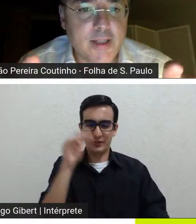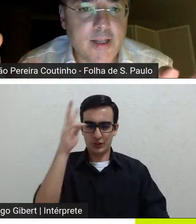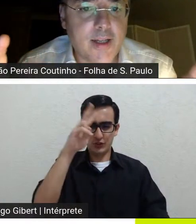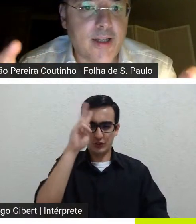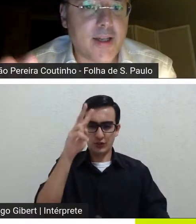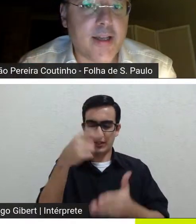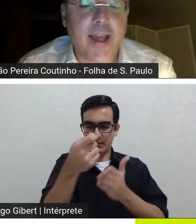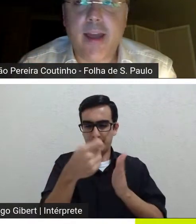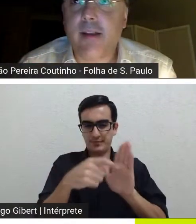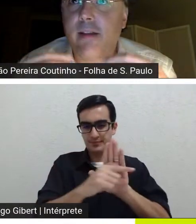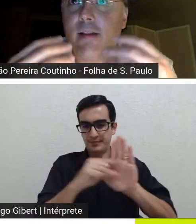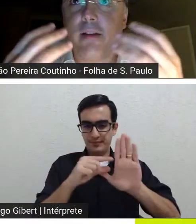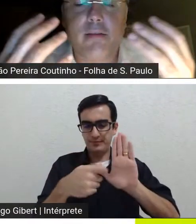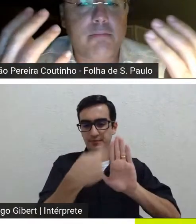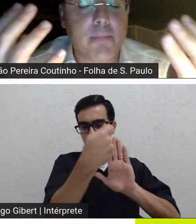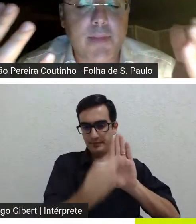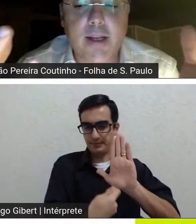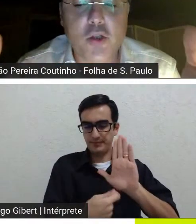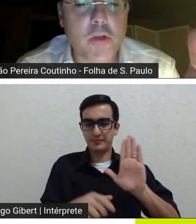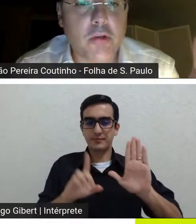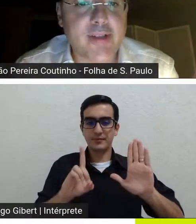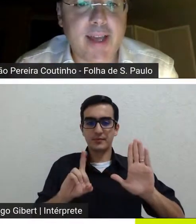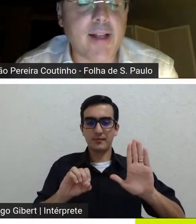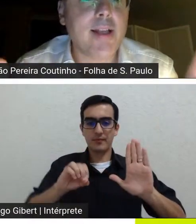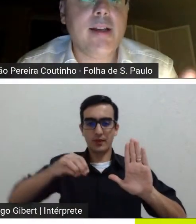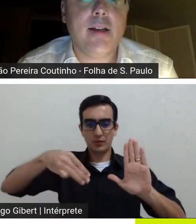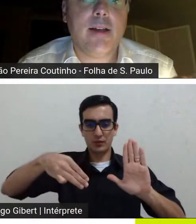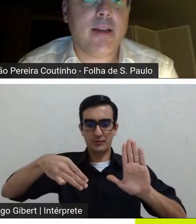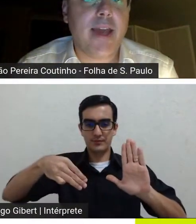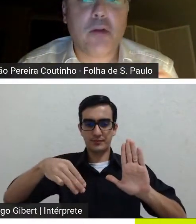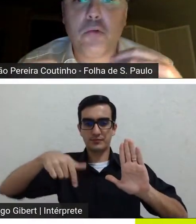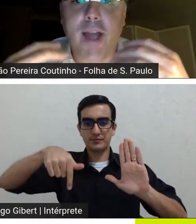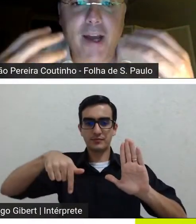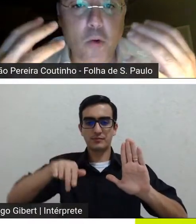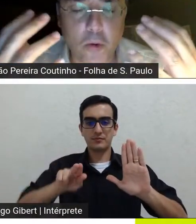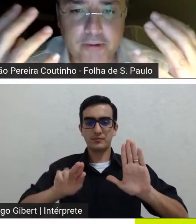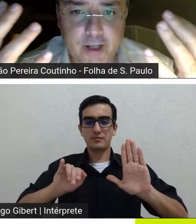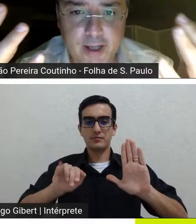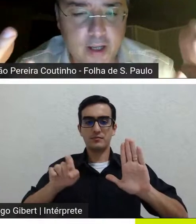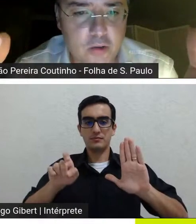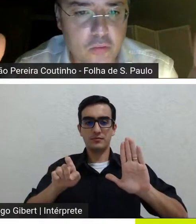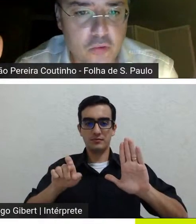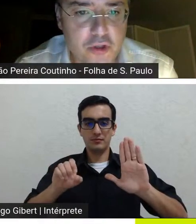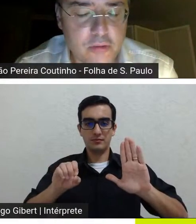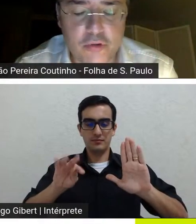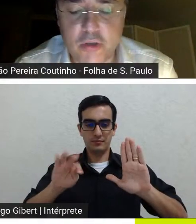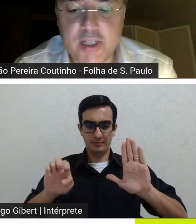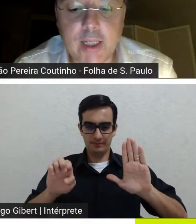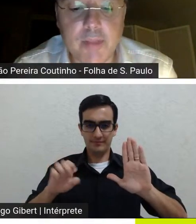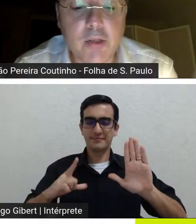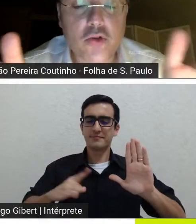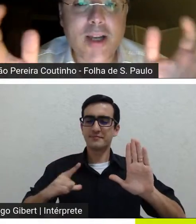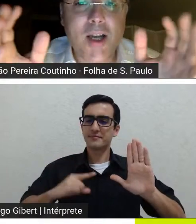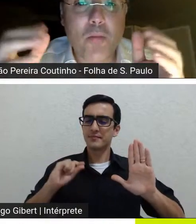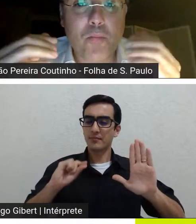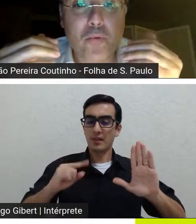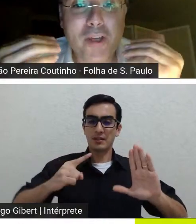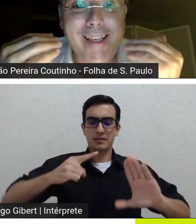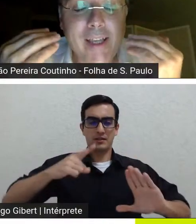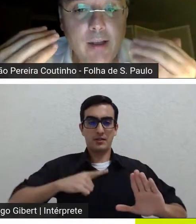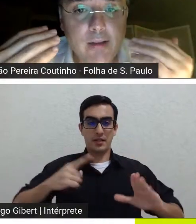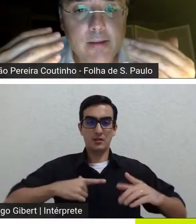que quer ter a sua donzela que quer lutar contra os seus inimigos